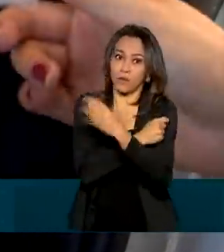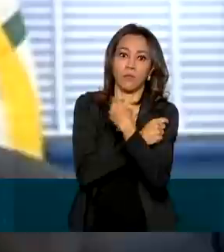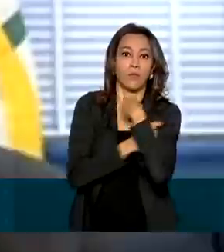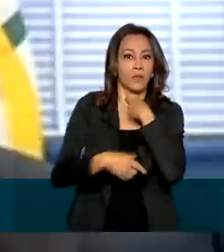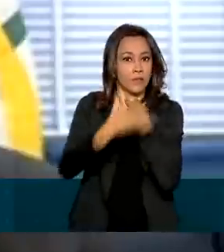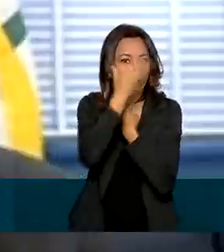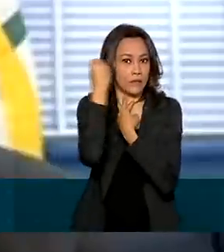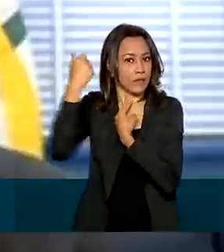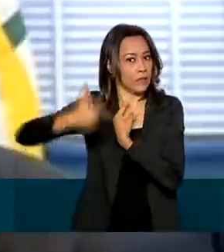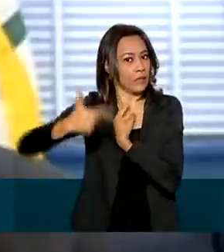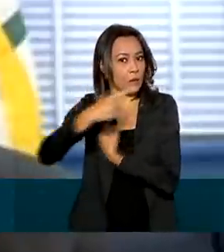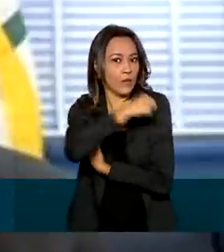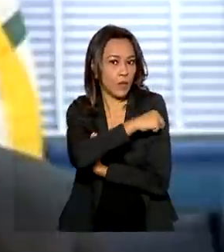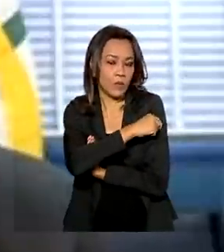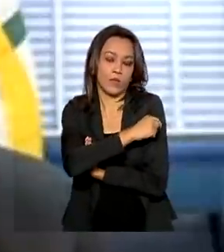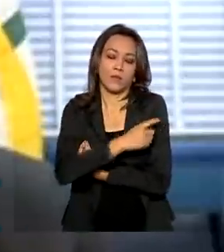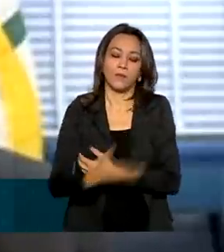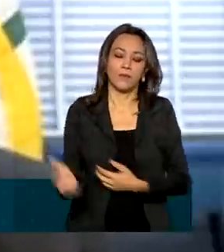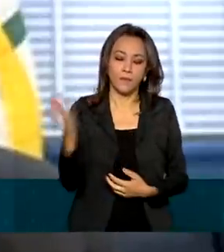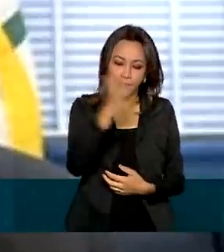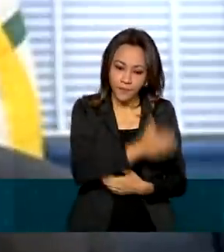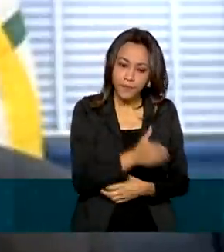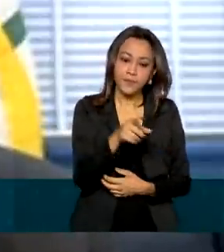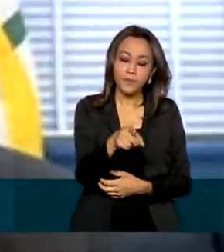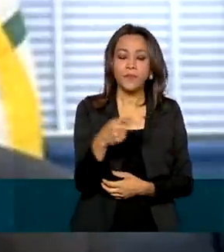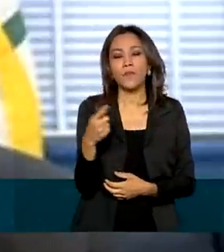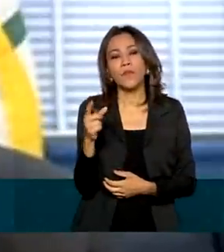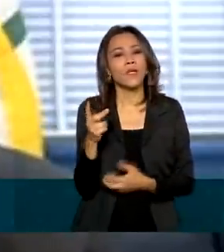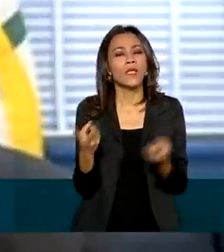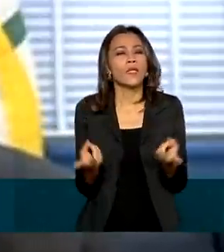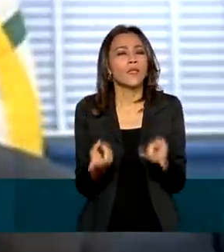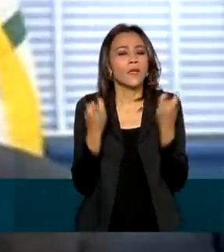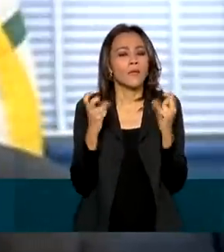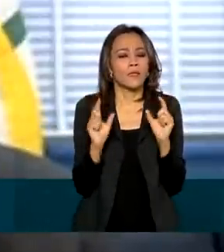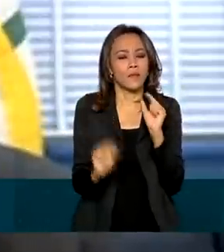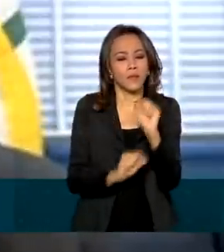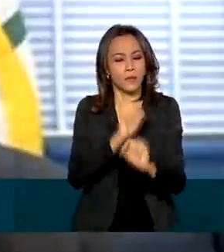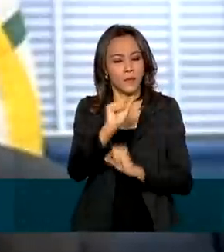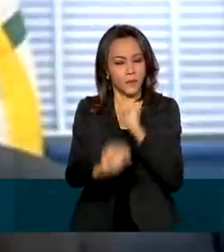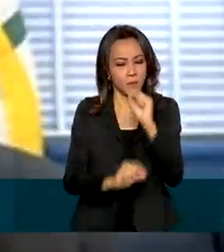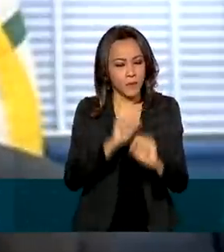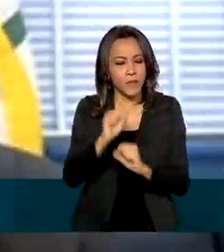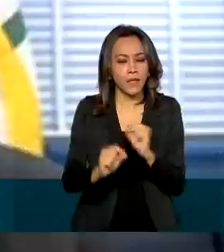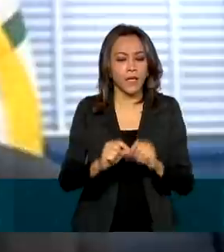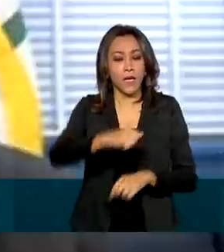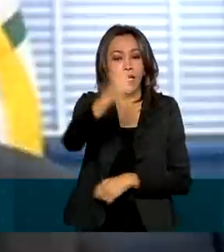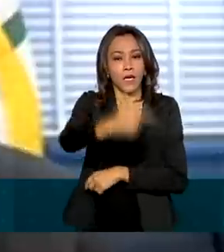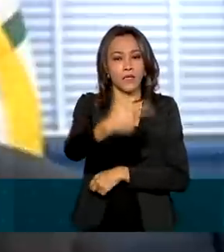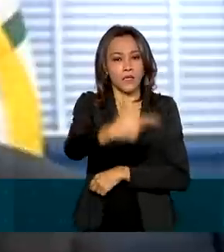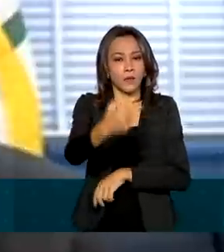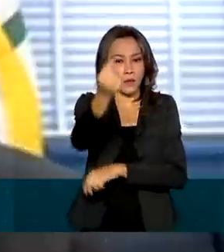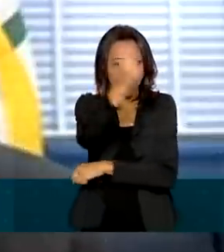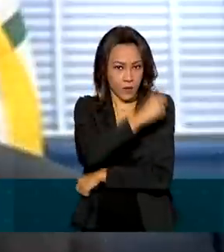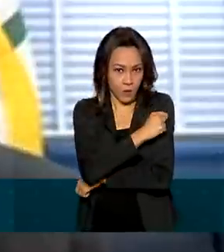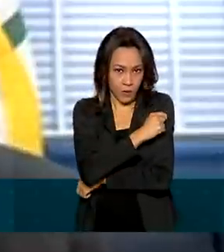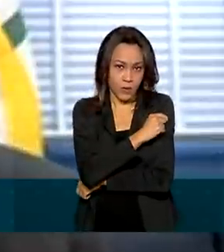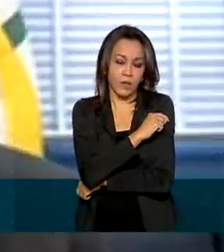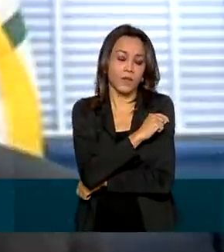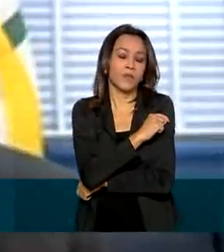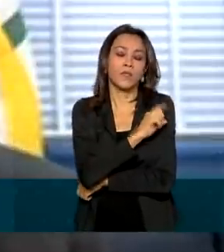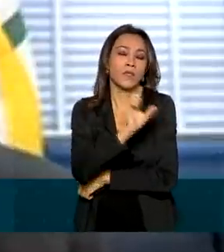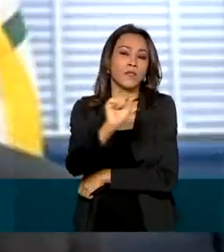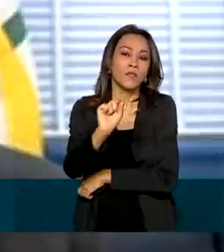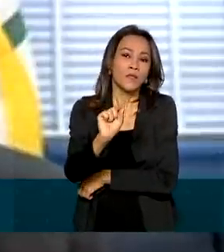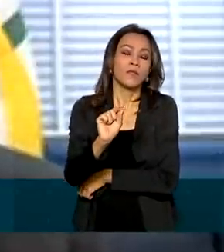segunda. Tem sido observado, infelizmente, quando da disponibilidade da segunda dose das vacinas